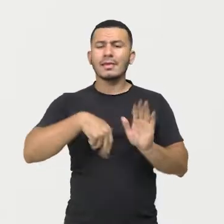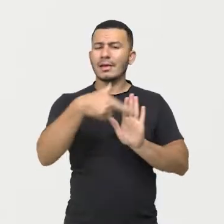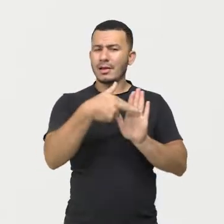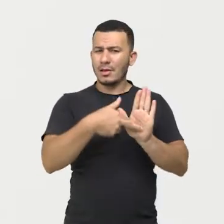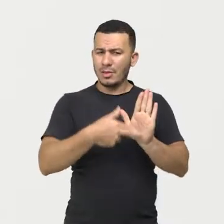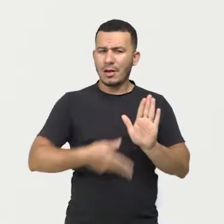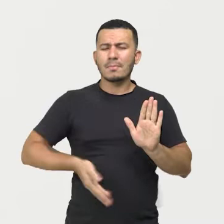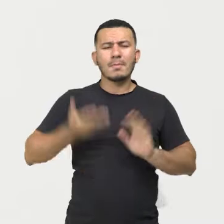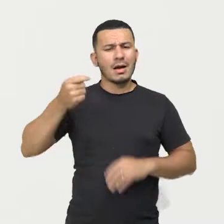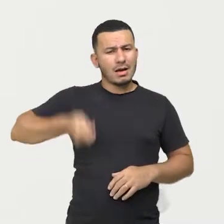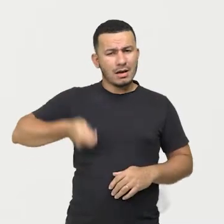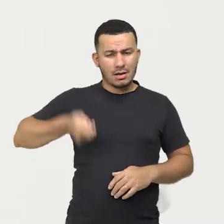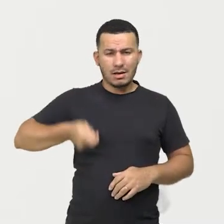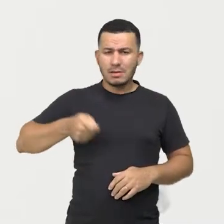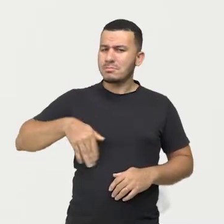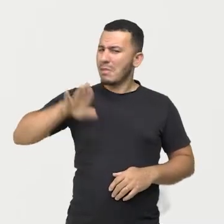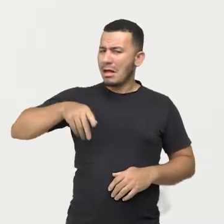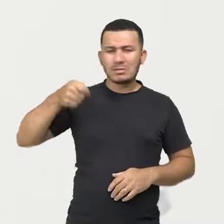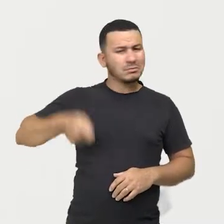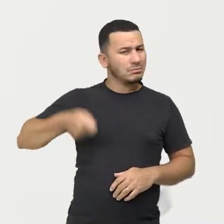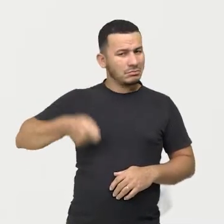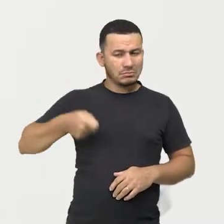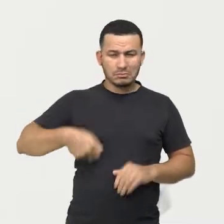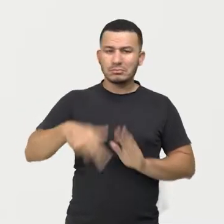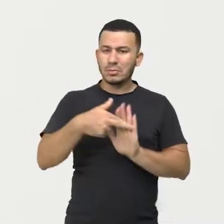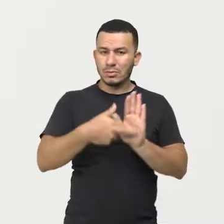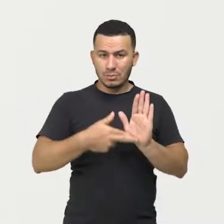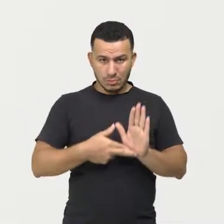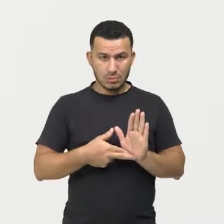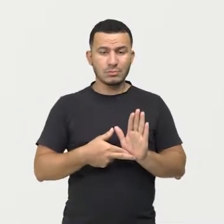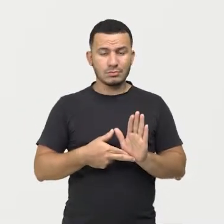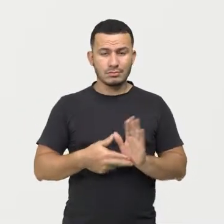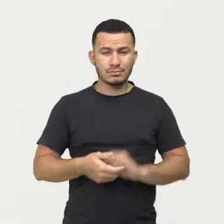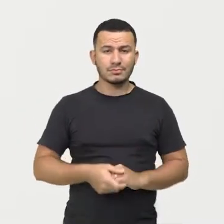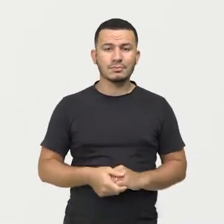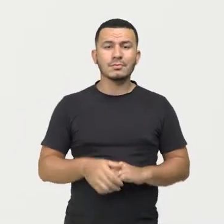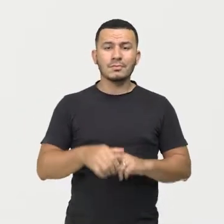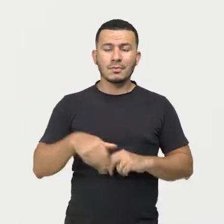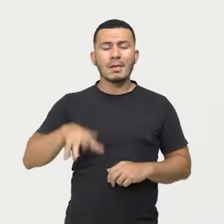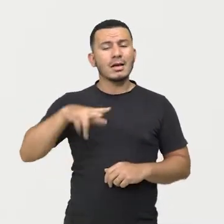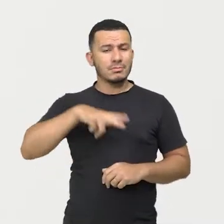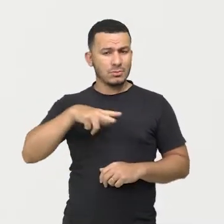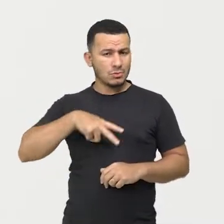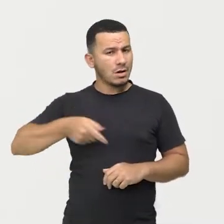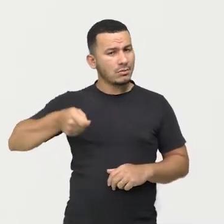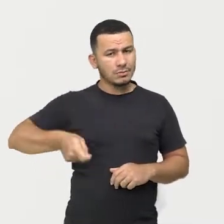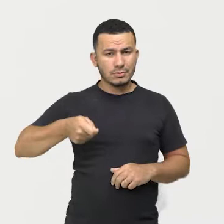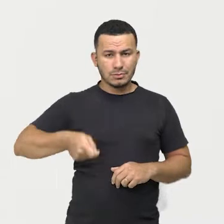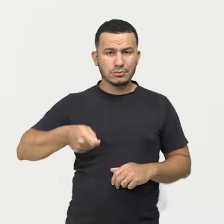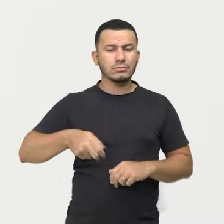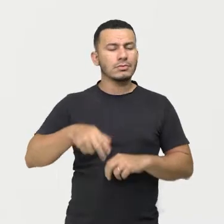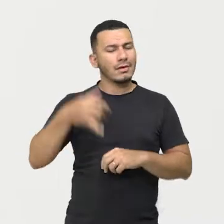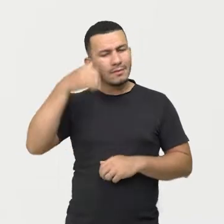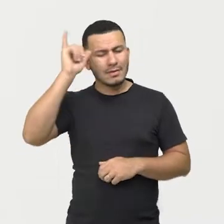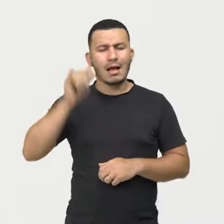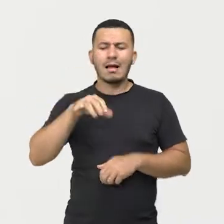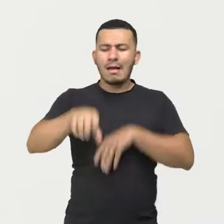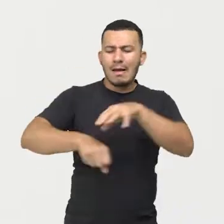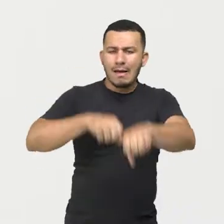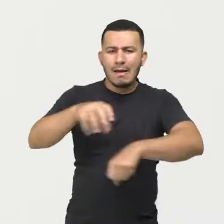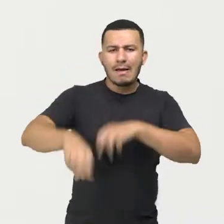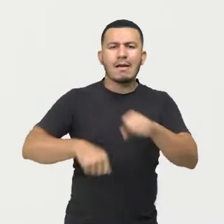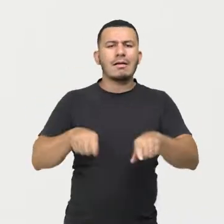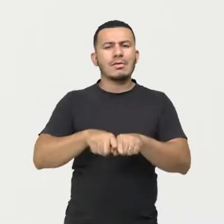muito mais severas. Então, a gente diz que são as UCs mais restritivas, ok? Para que não haja tanta